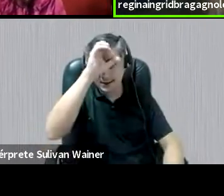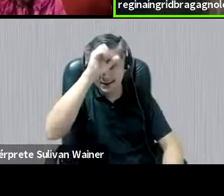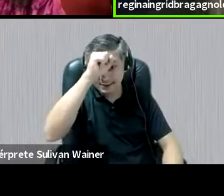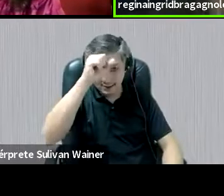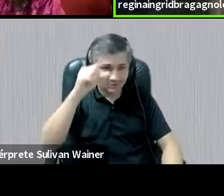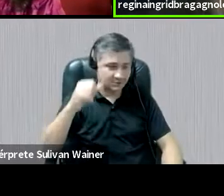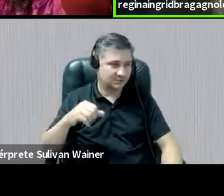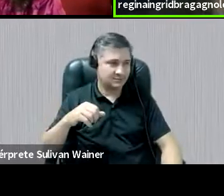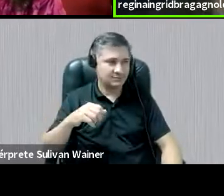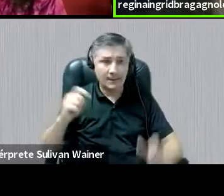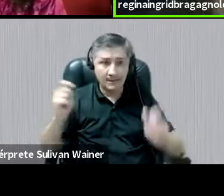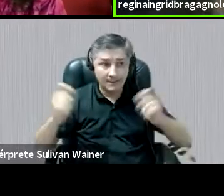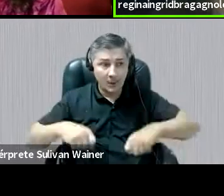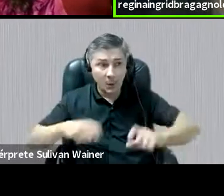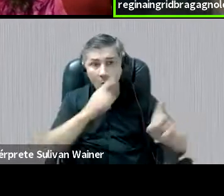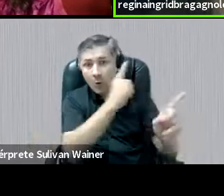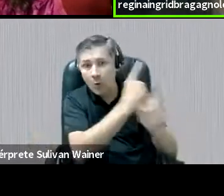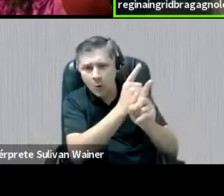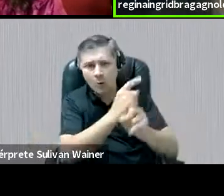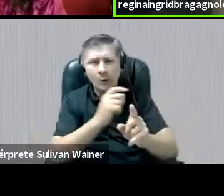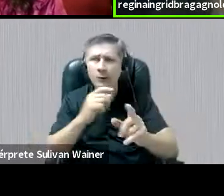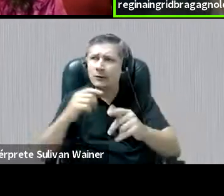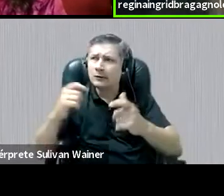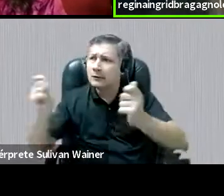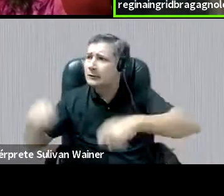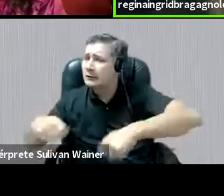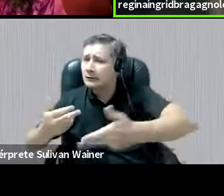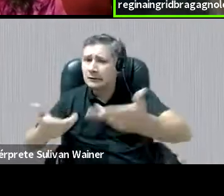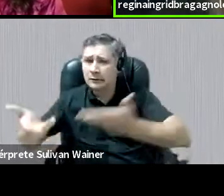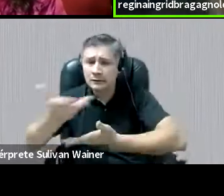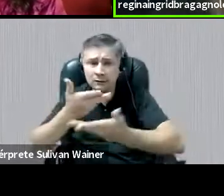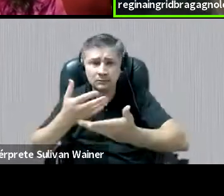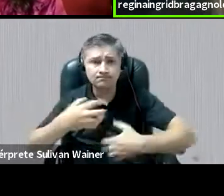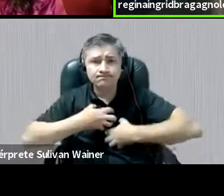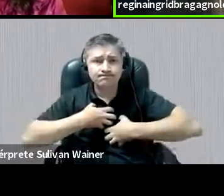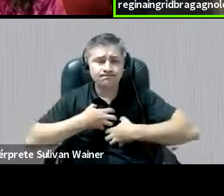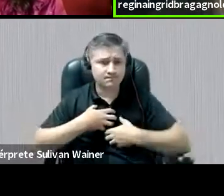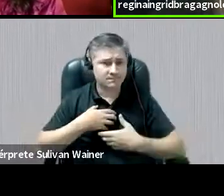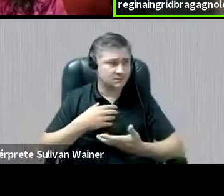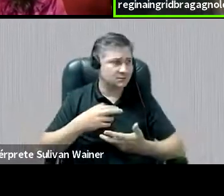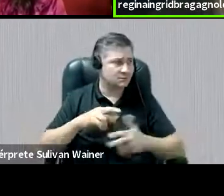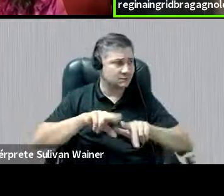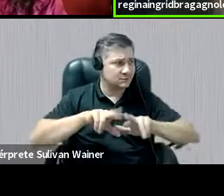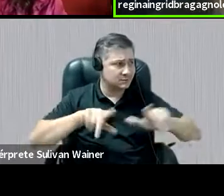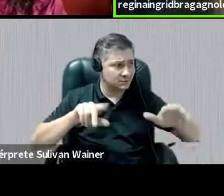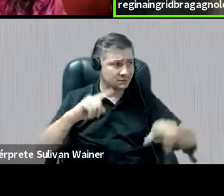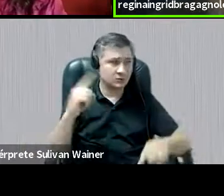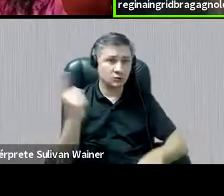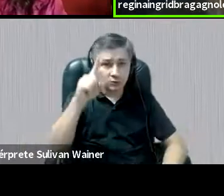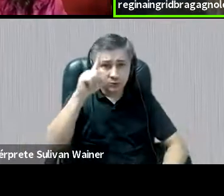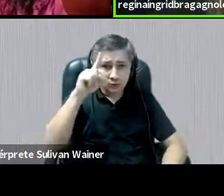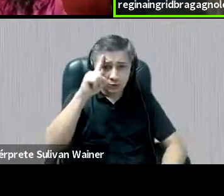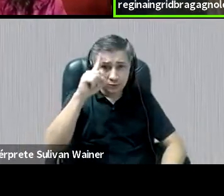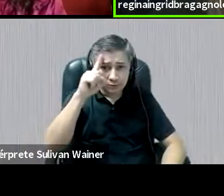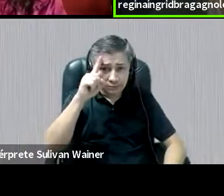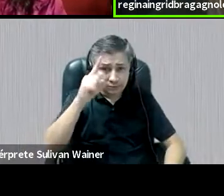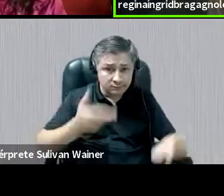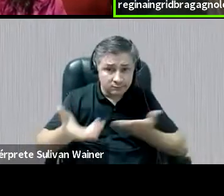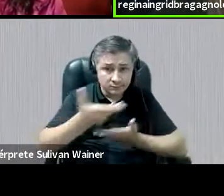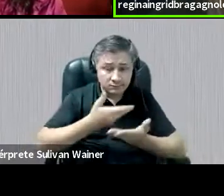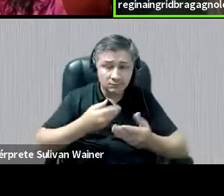potência dos encontros, né, essa postura dialógica que nós temos no cotidiano, no